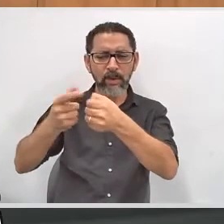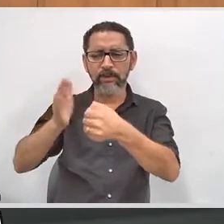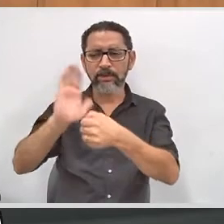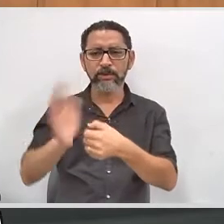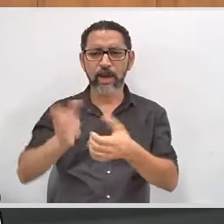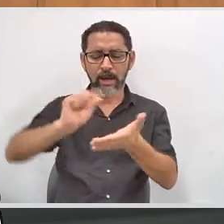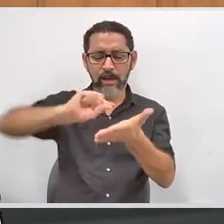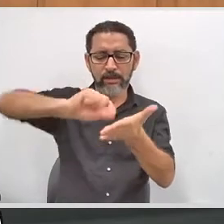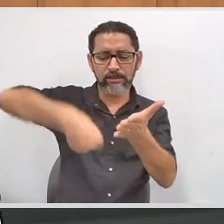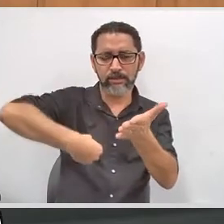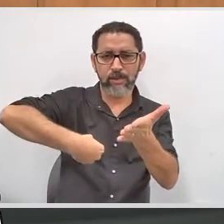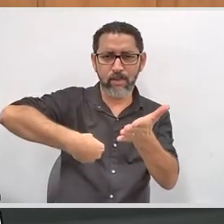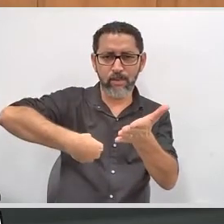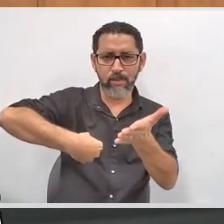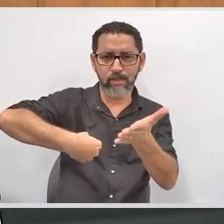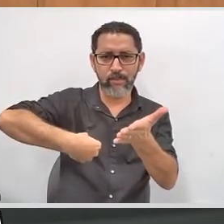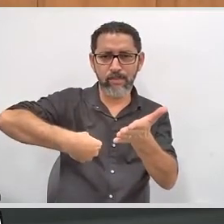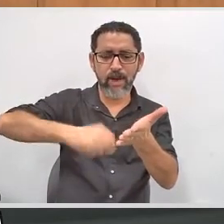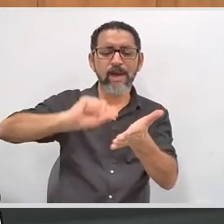o TRE,